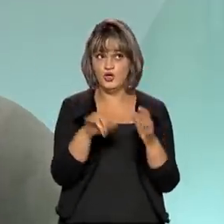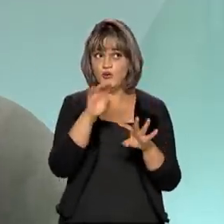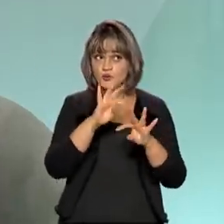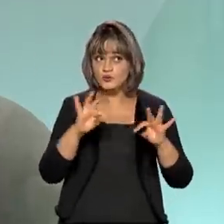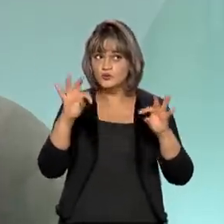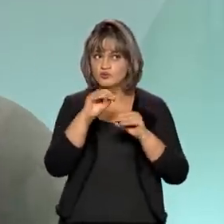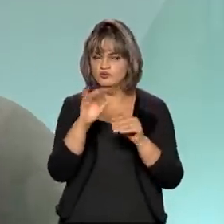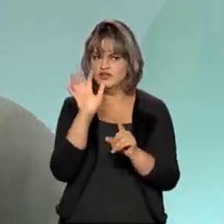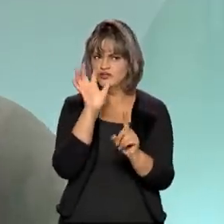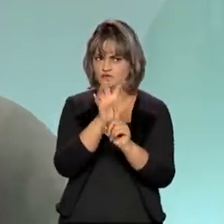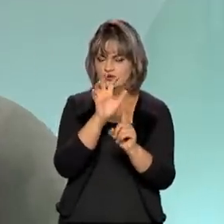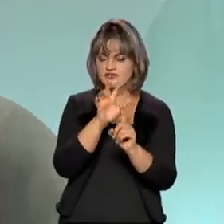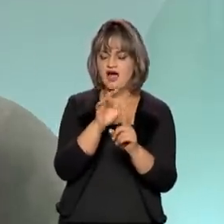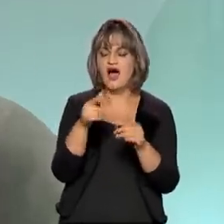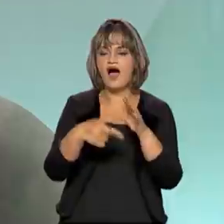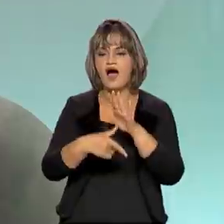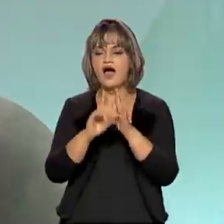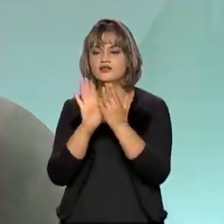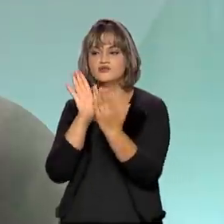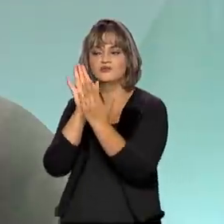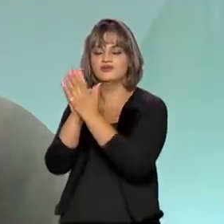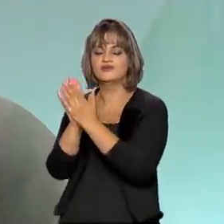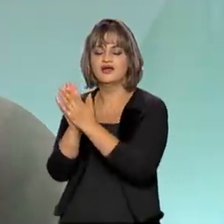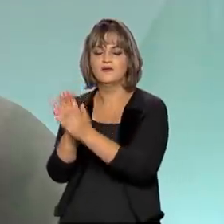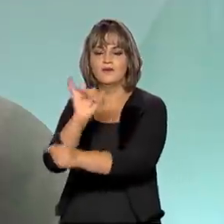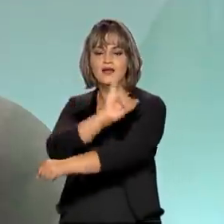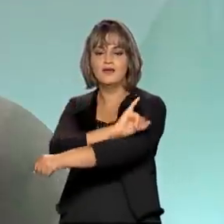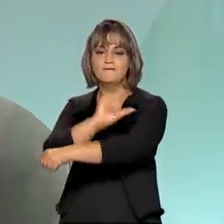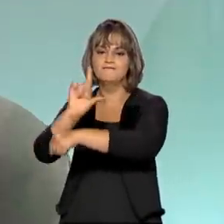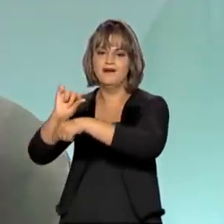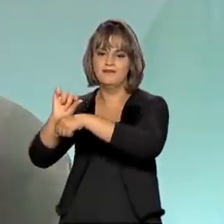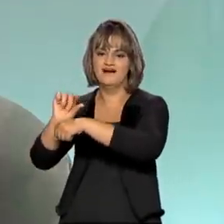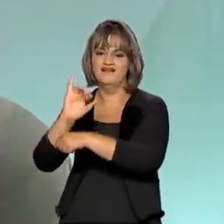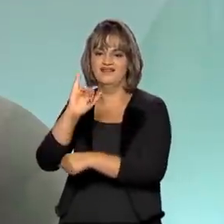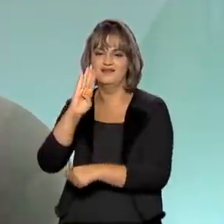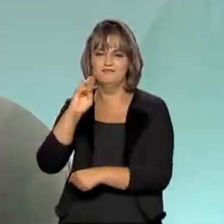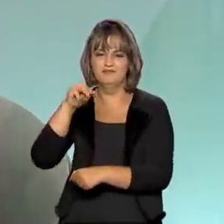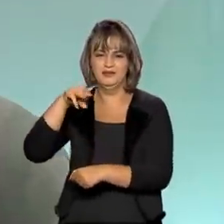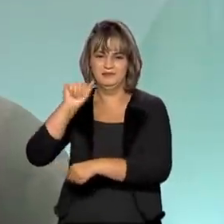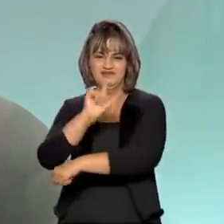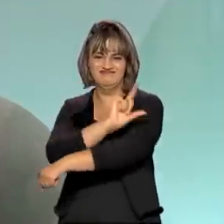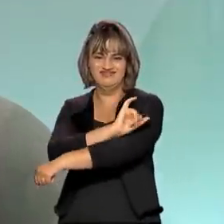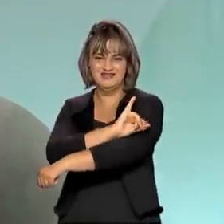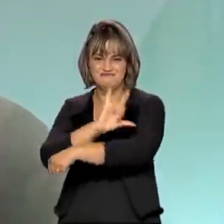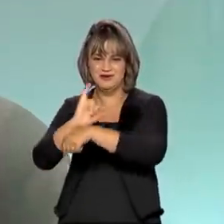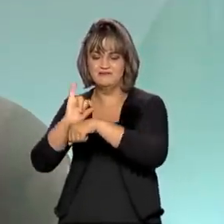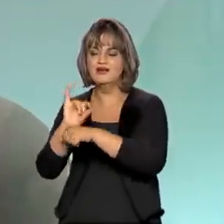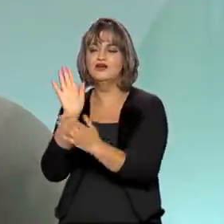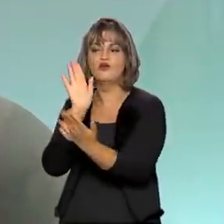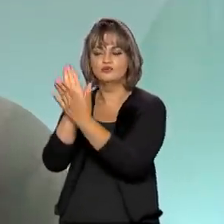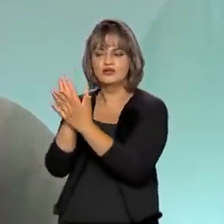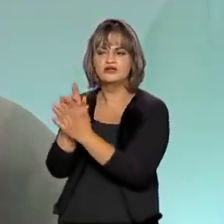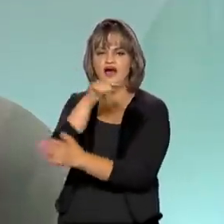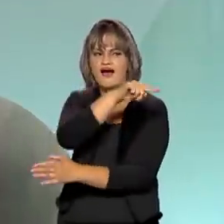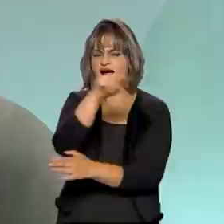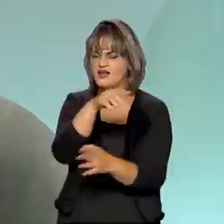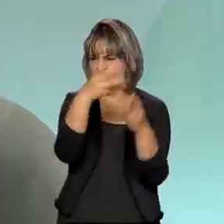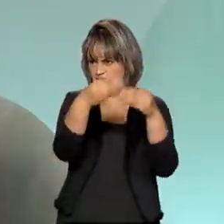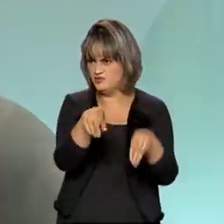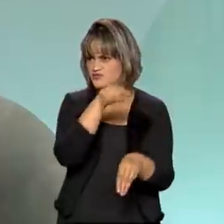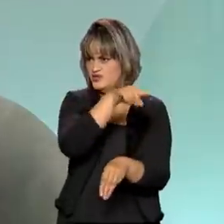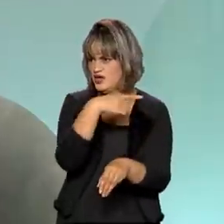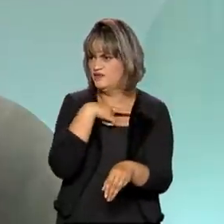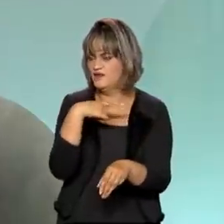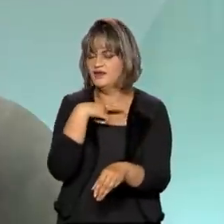meio ambiente foi estudado com o Imbama antes. E aí, as análises, elas passam a ter uma priorização, porque aquele assunto passa a ser